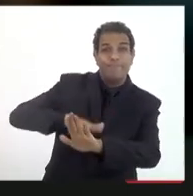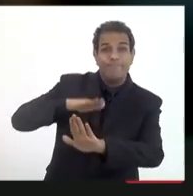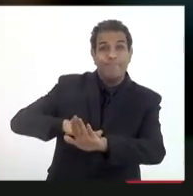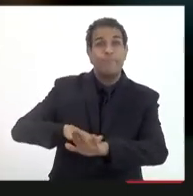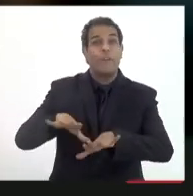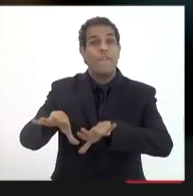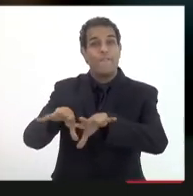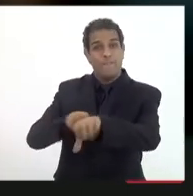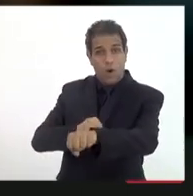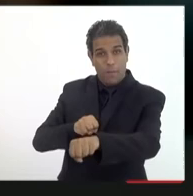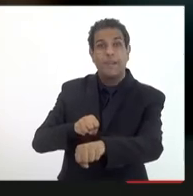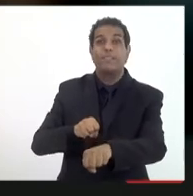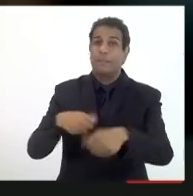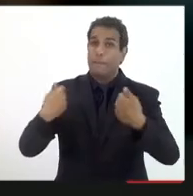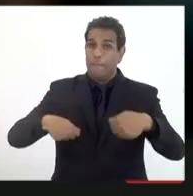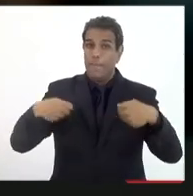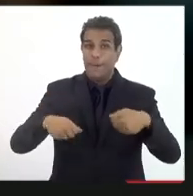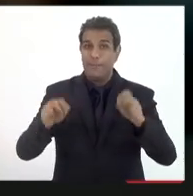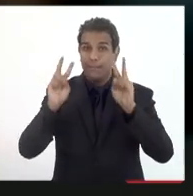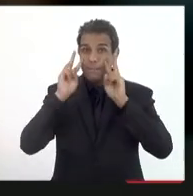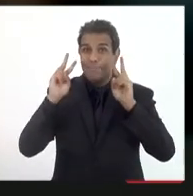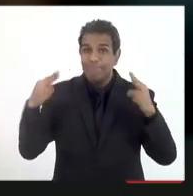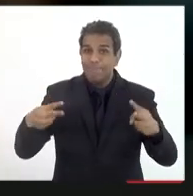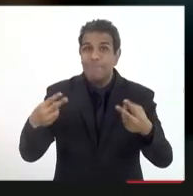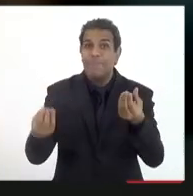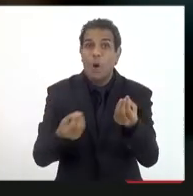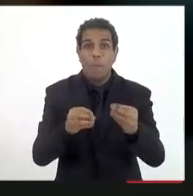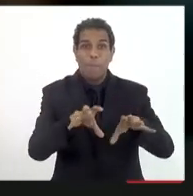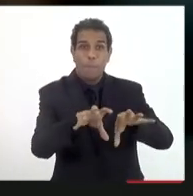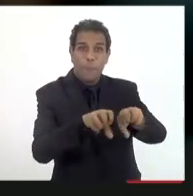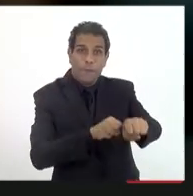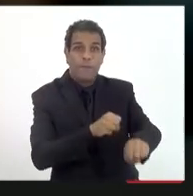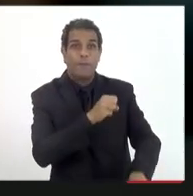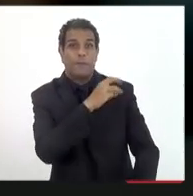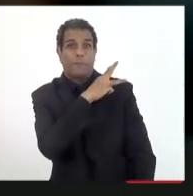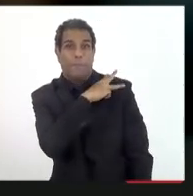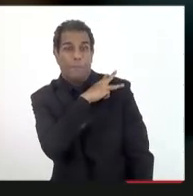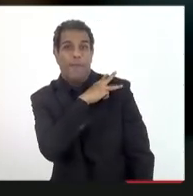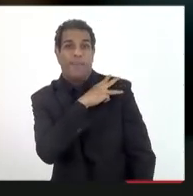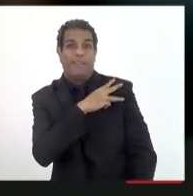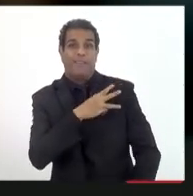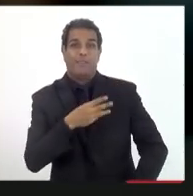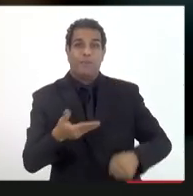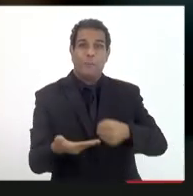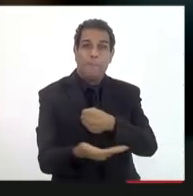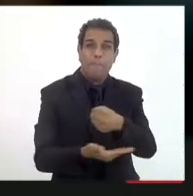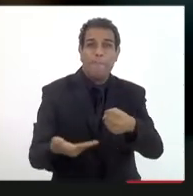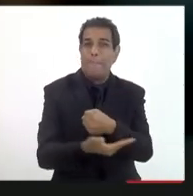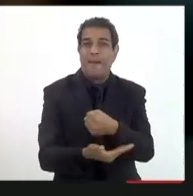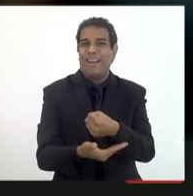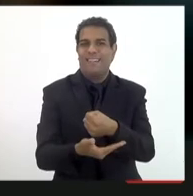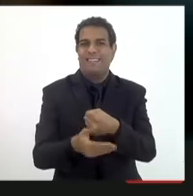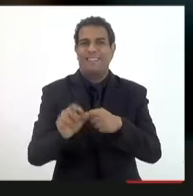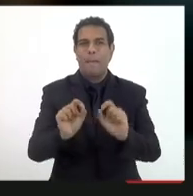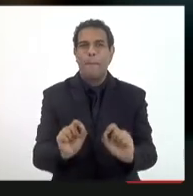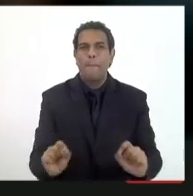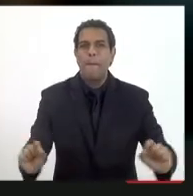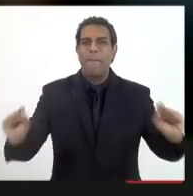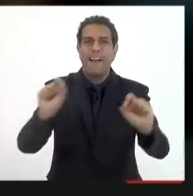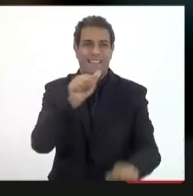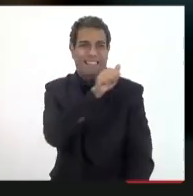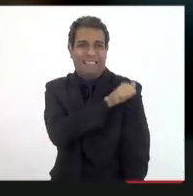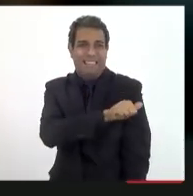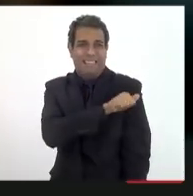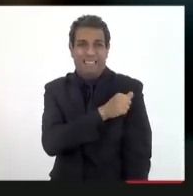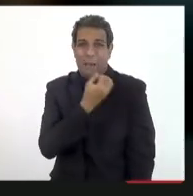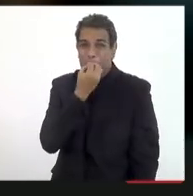de qualidade me preocupa que o ensino médio e o ensino fundamental portanto o ensino básico no estado do Rio não esteja